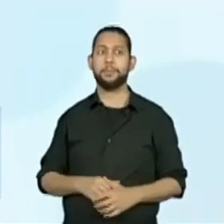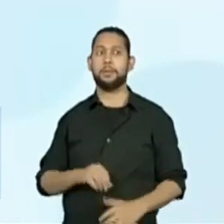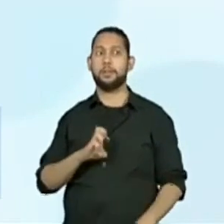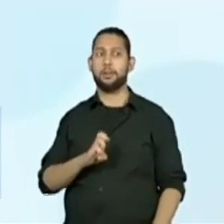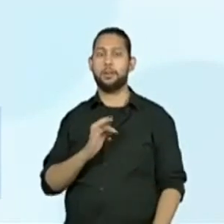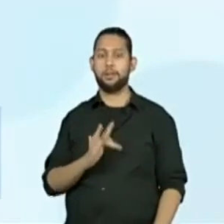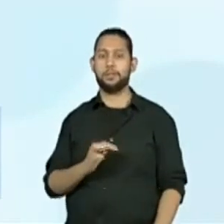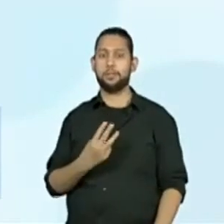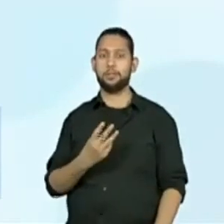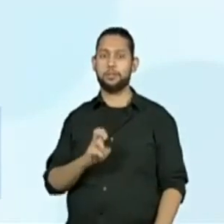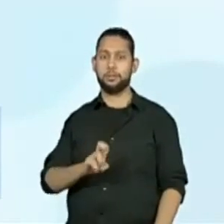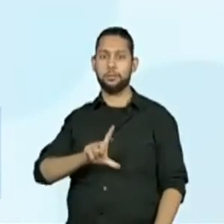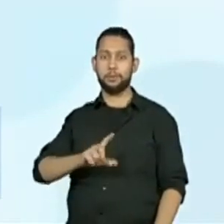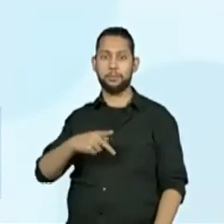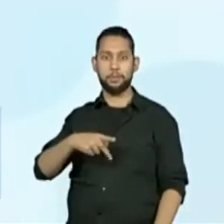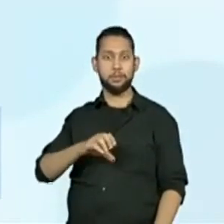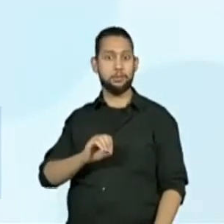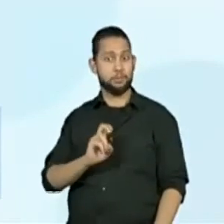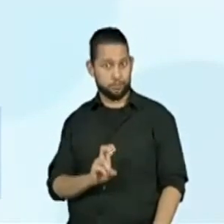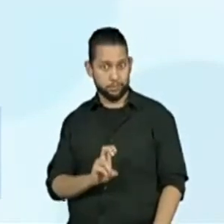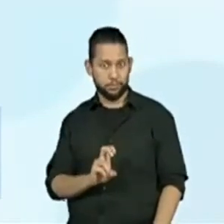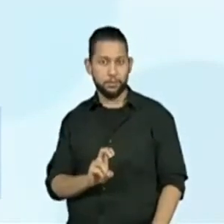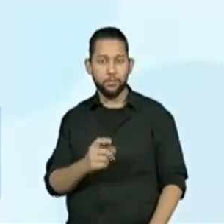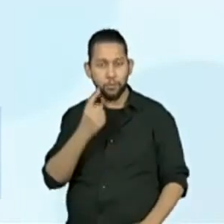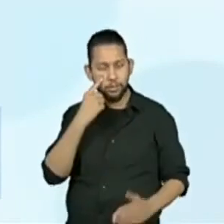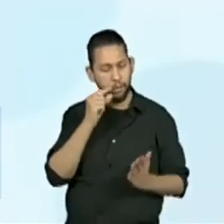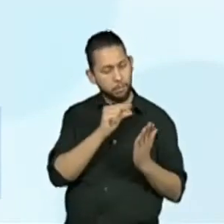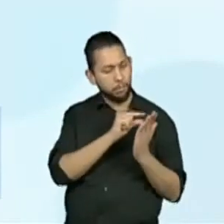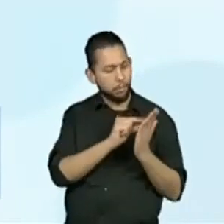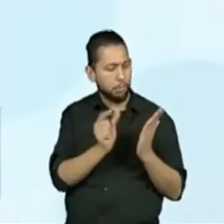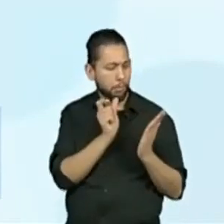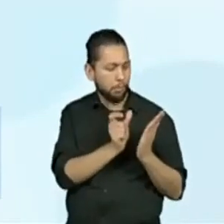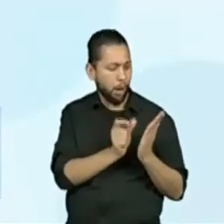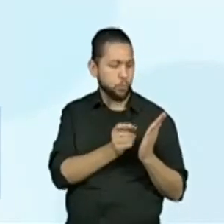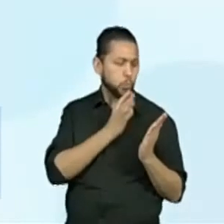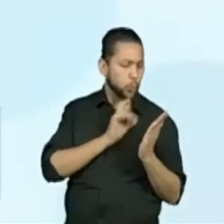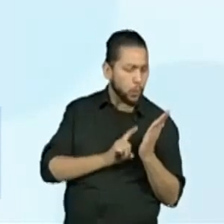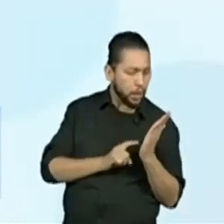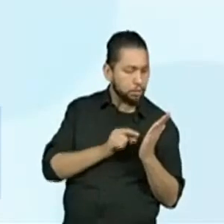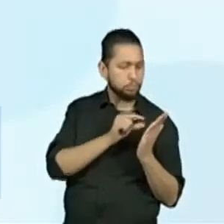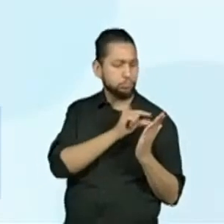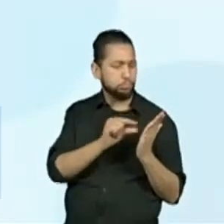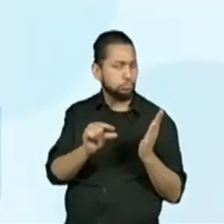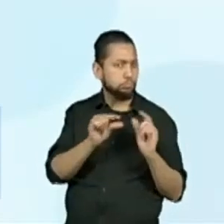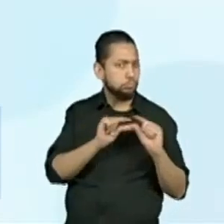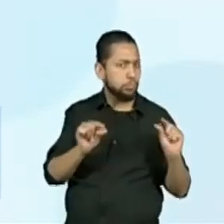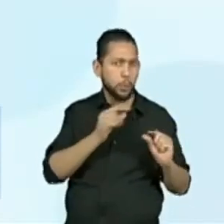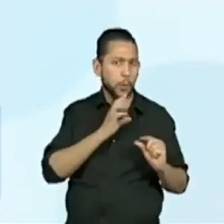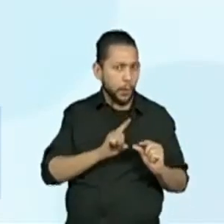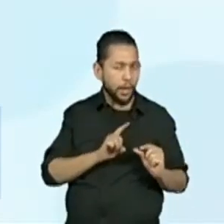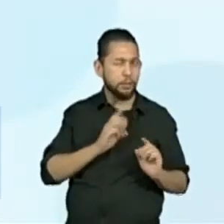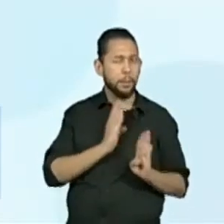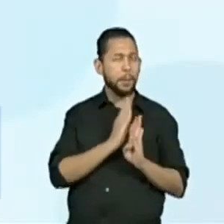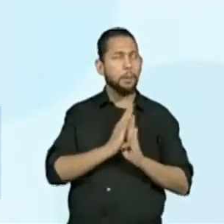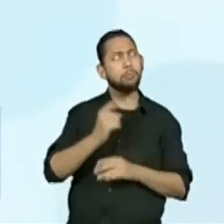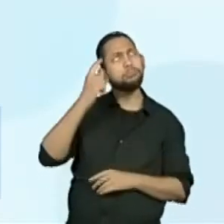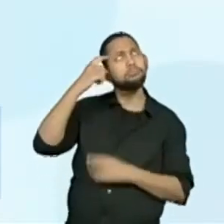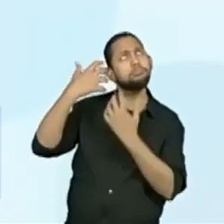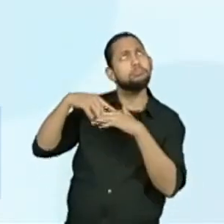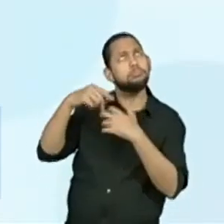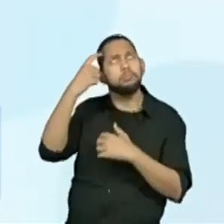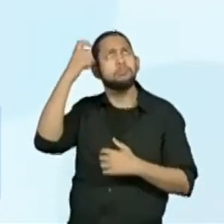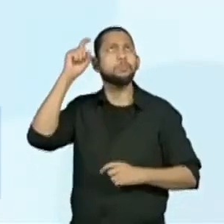Inferir o sentido de palavras ou expressões desconhecidas na leitura de textos de diferentes